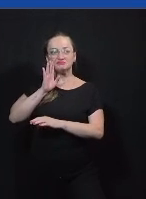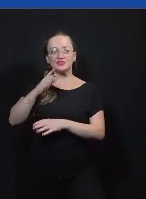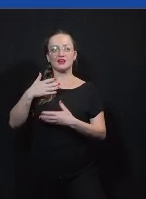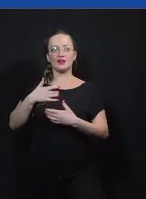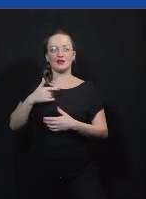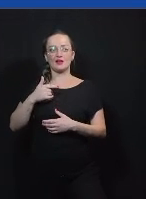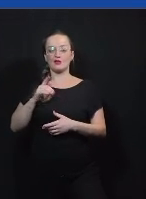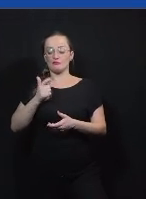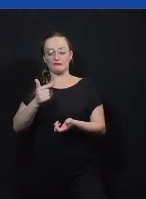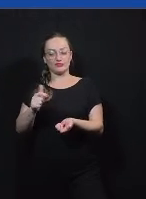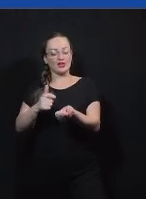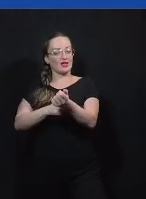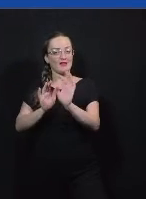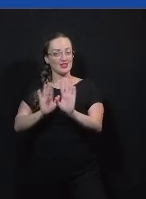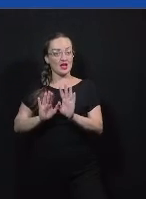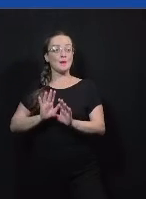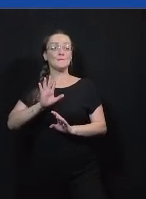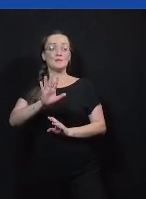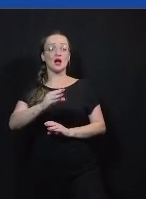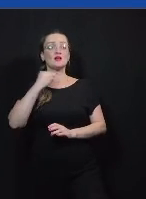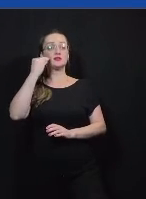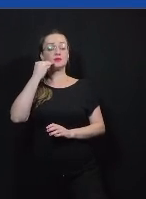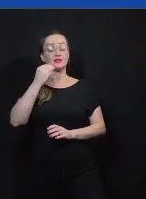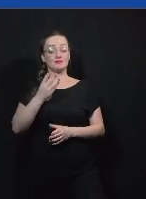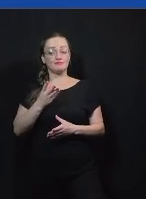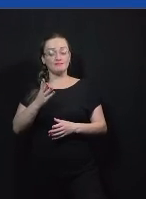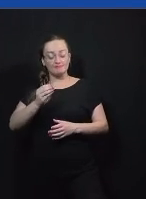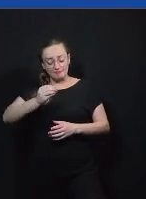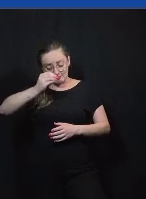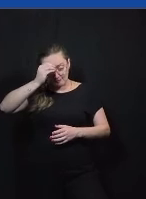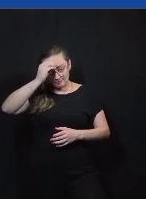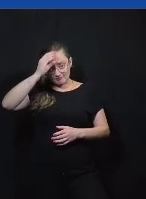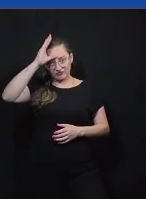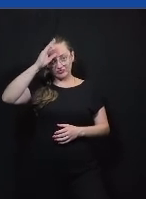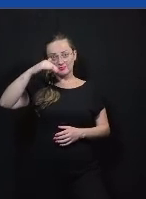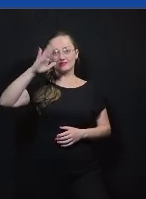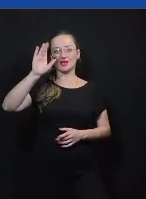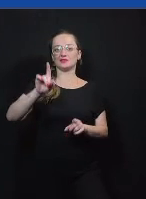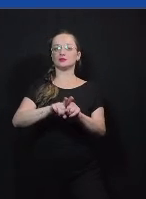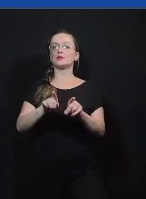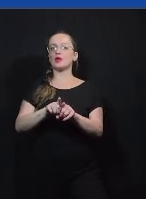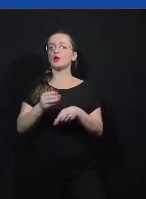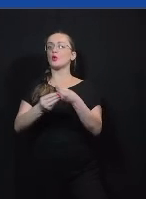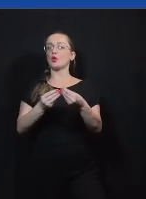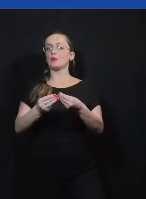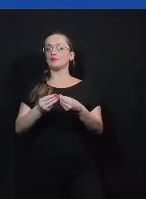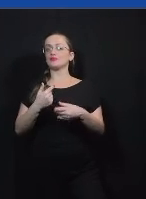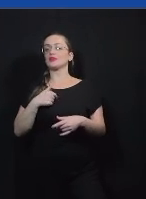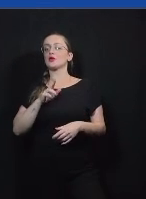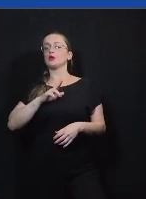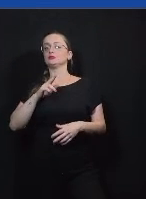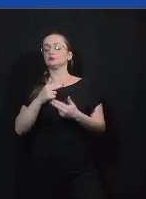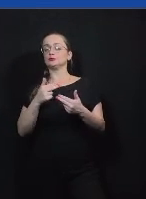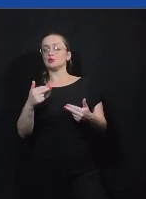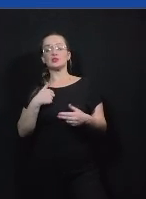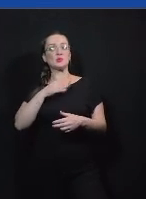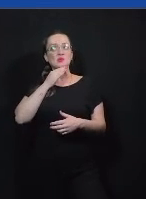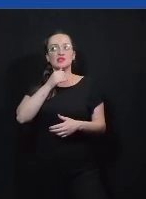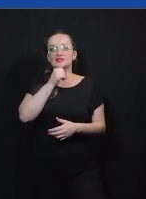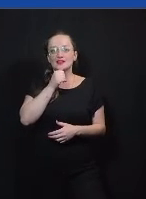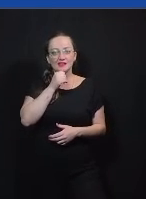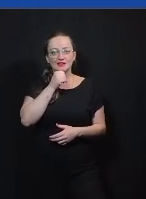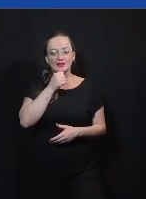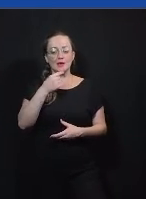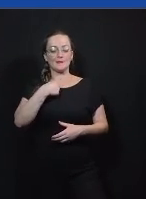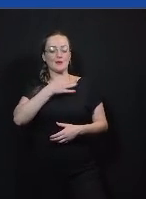raiva mas também uma experiência enriquecedora de que eu aprendi algo novo de que eu explorei algo que eu não conhecia na minha própria